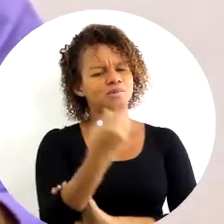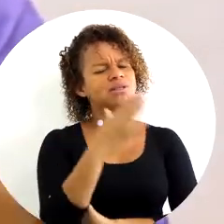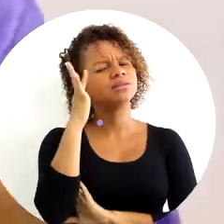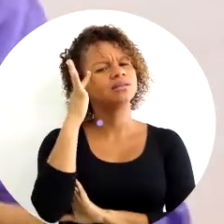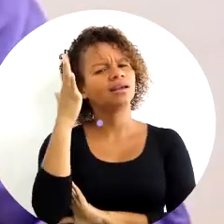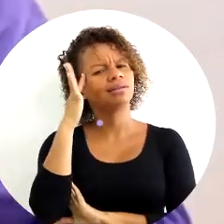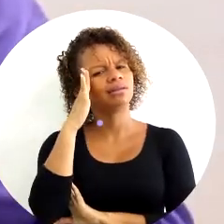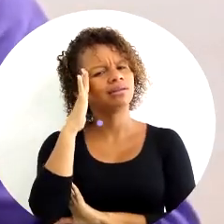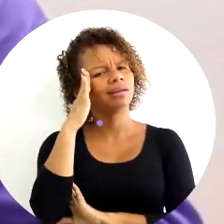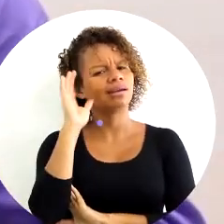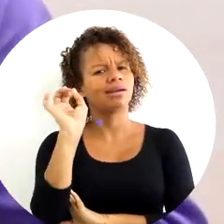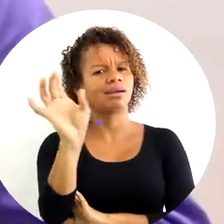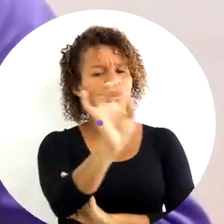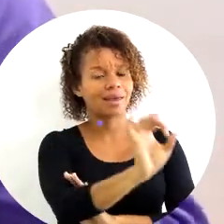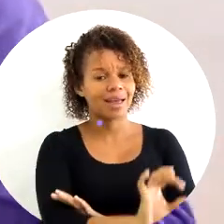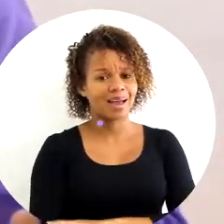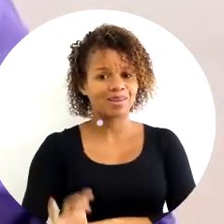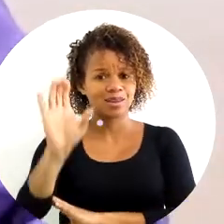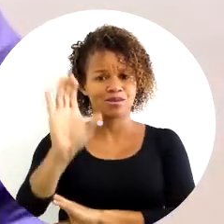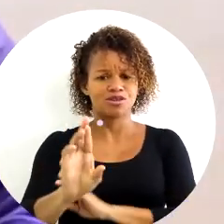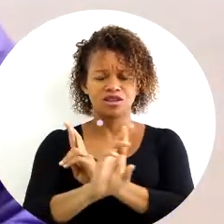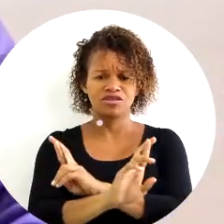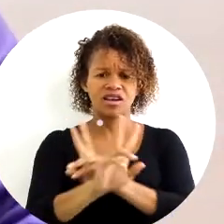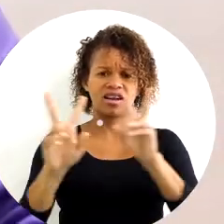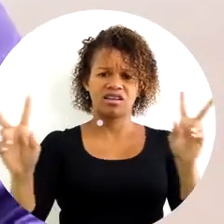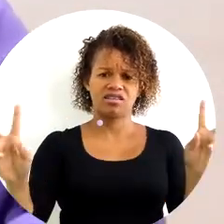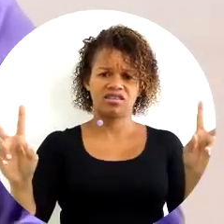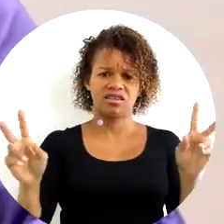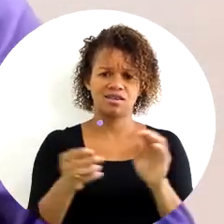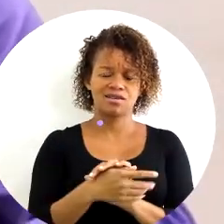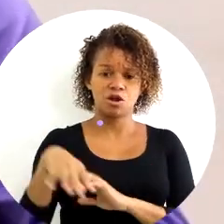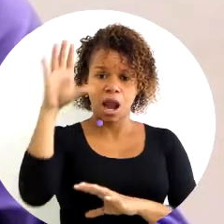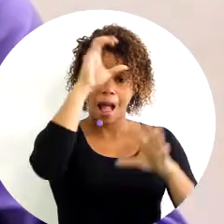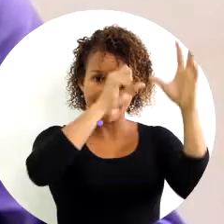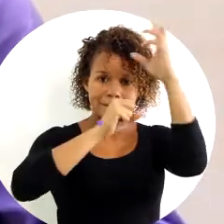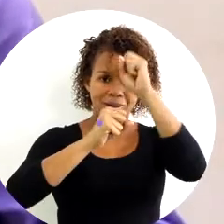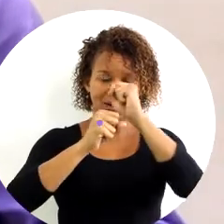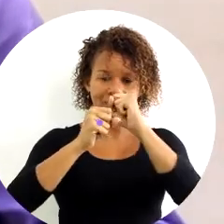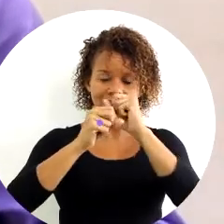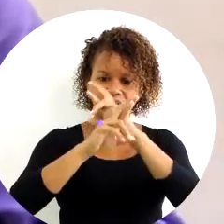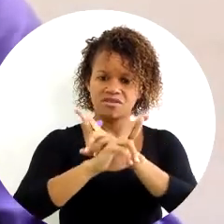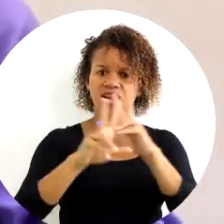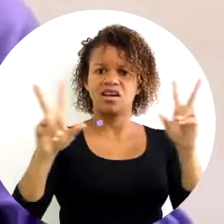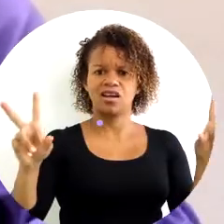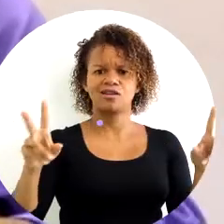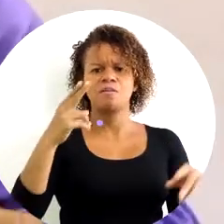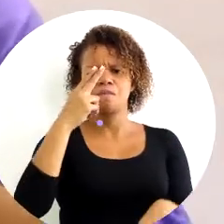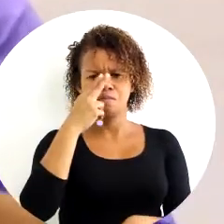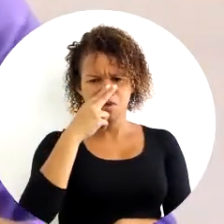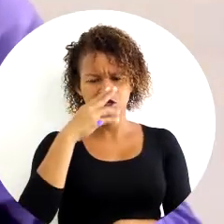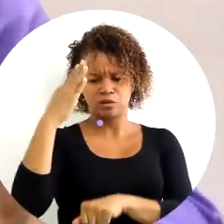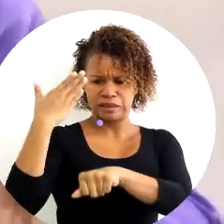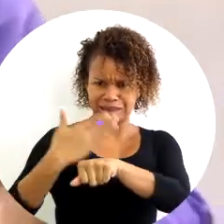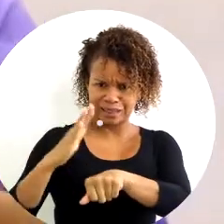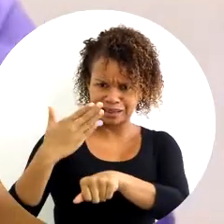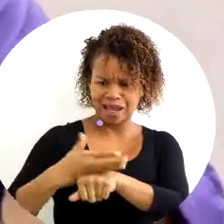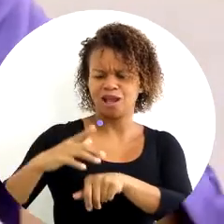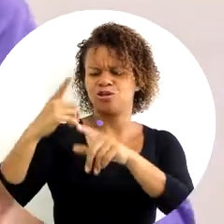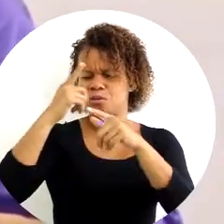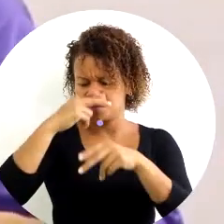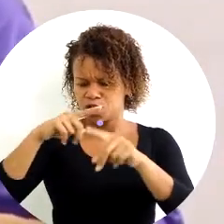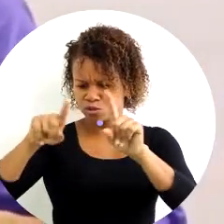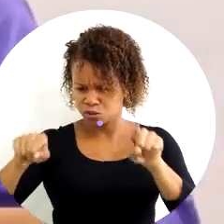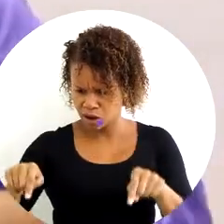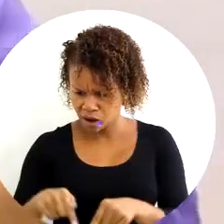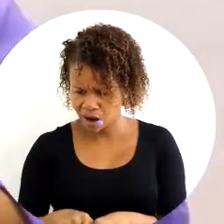entender que cada indivíduo na empresa é diferente. ele aprende de modo diferente, mesmo sendo treinado no